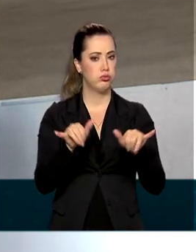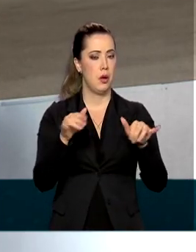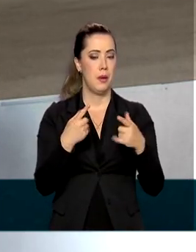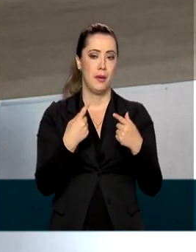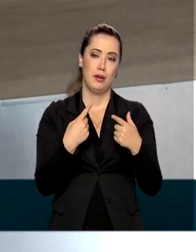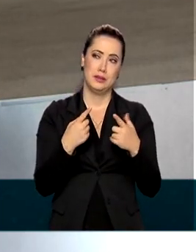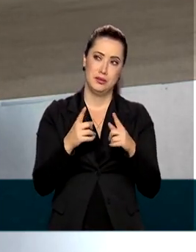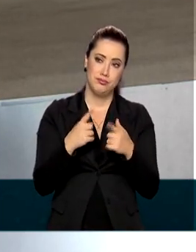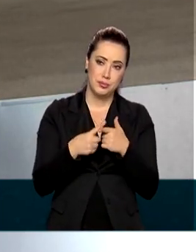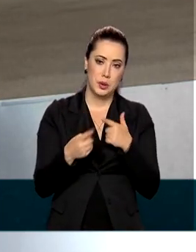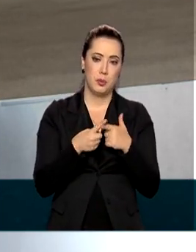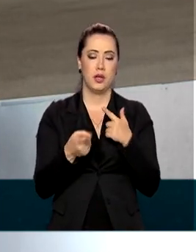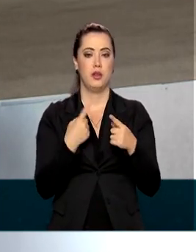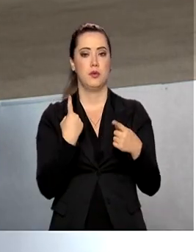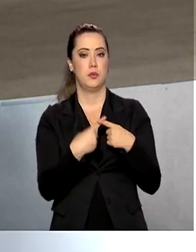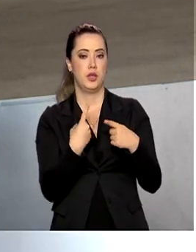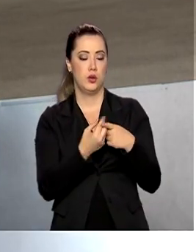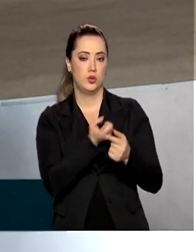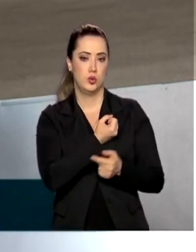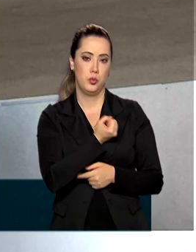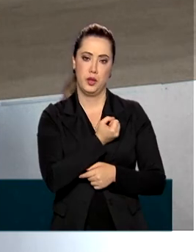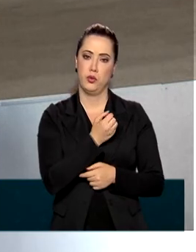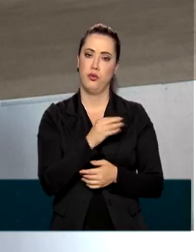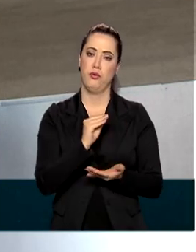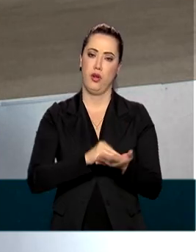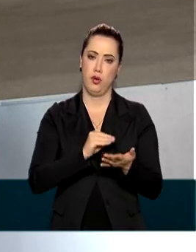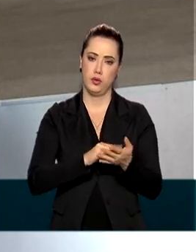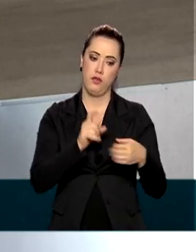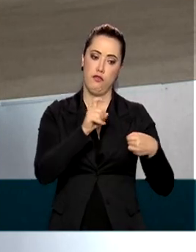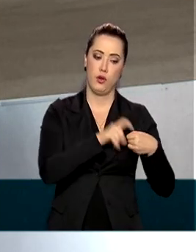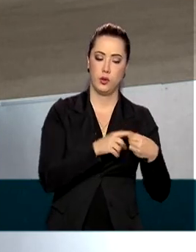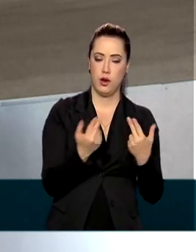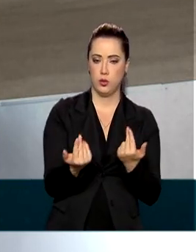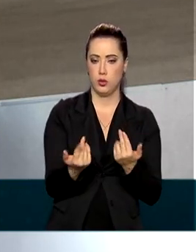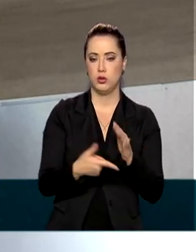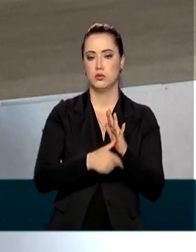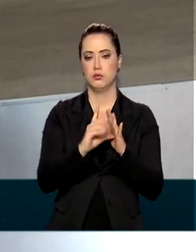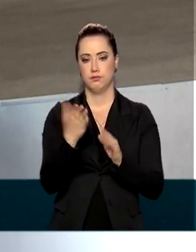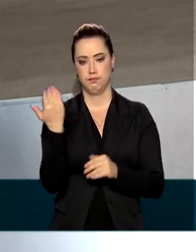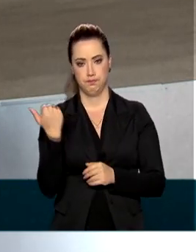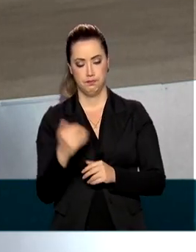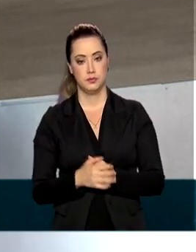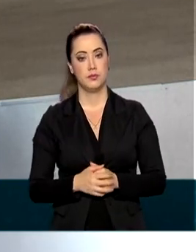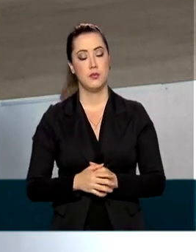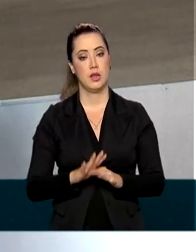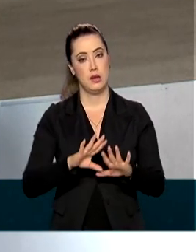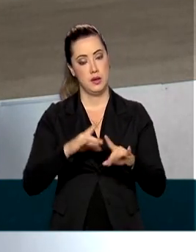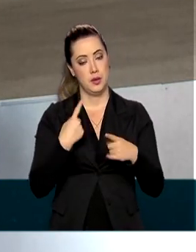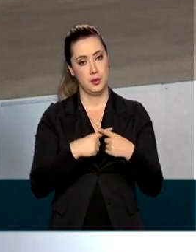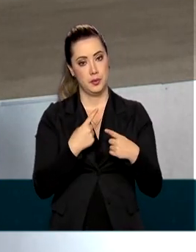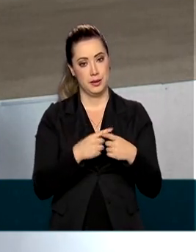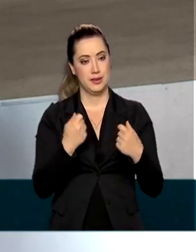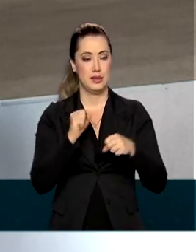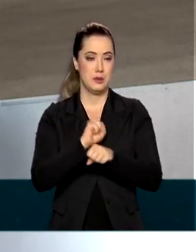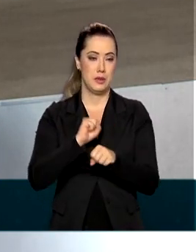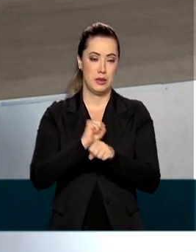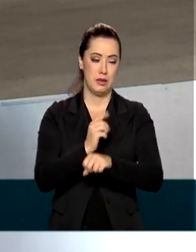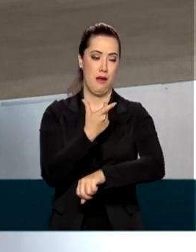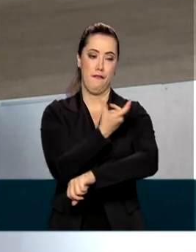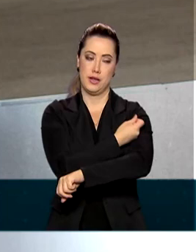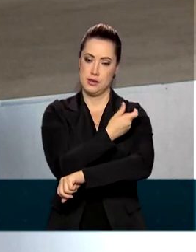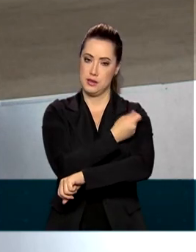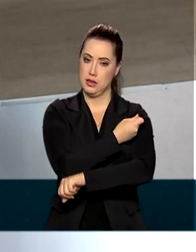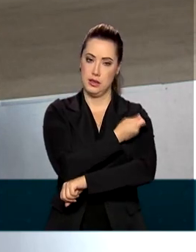a quantidade de passageiros transportados ainda não voltou ao mesmo patamar de antes da pandemia. Até que a vacina chegue a mais